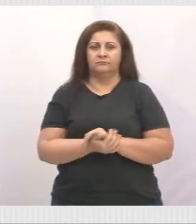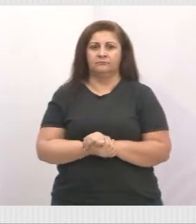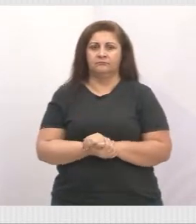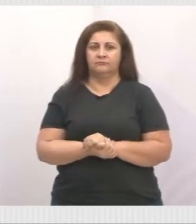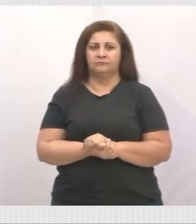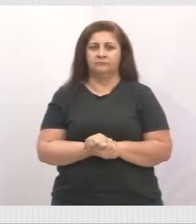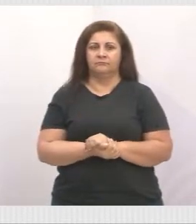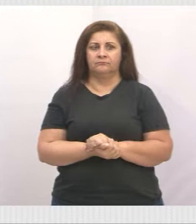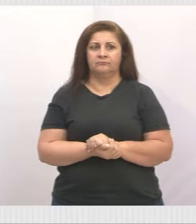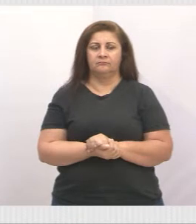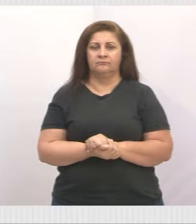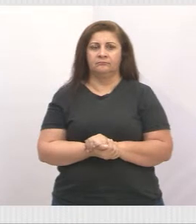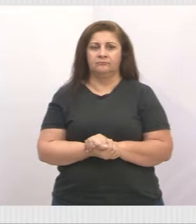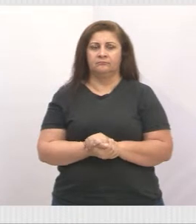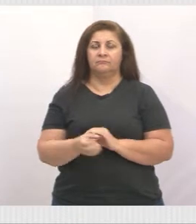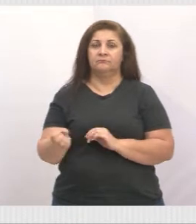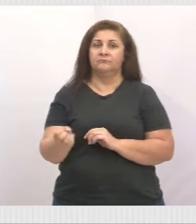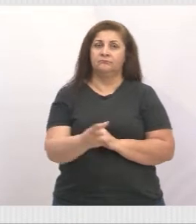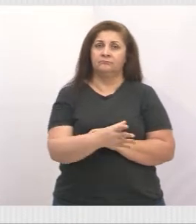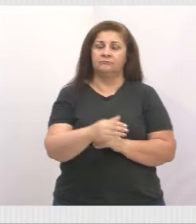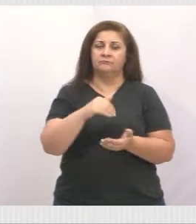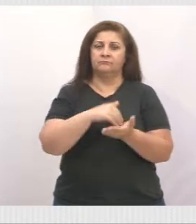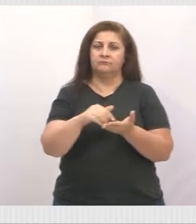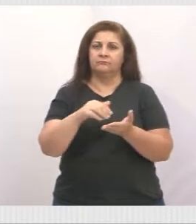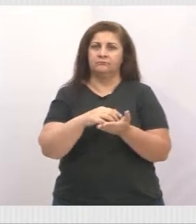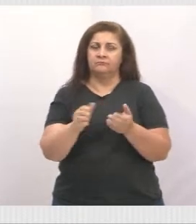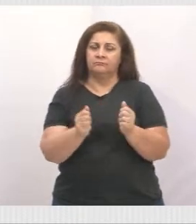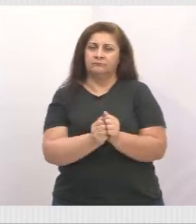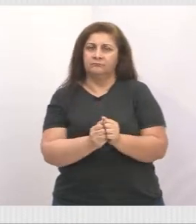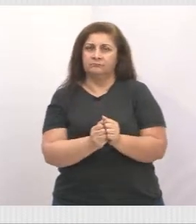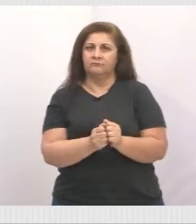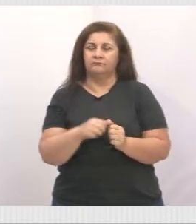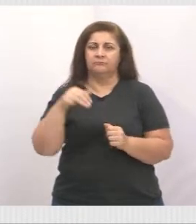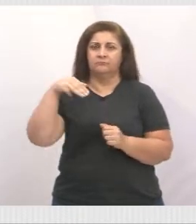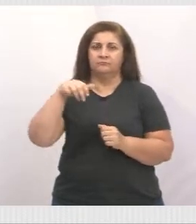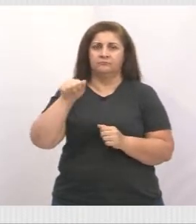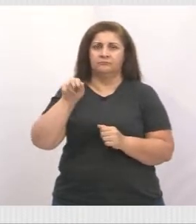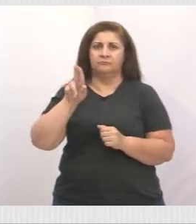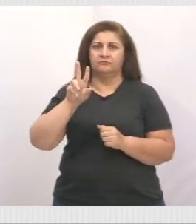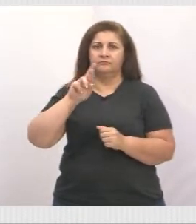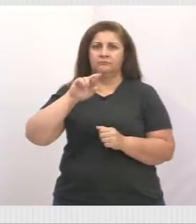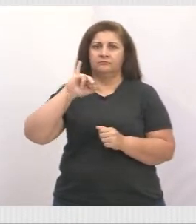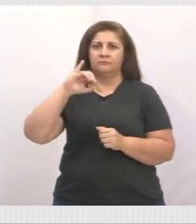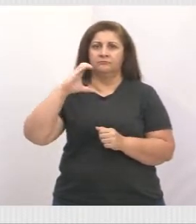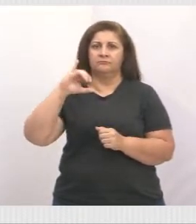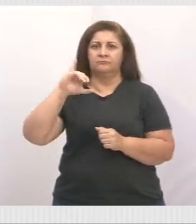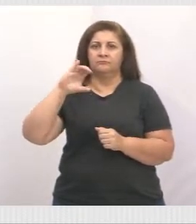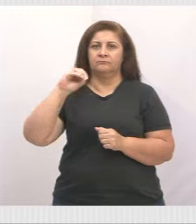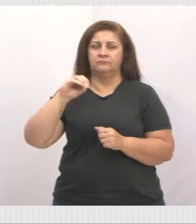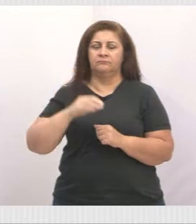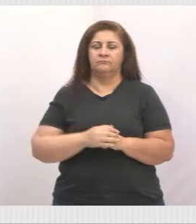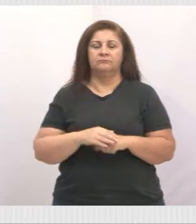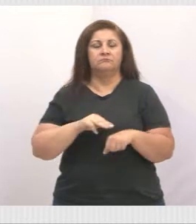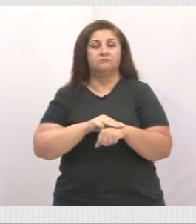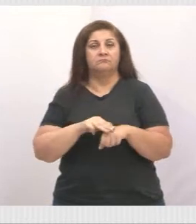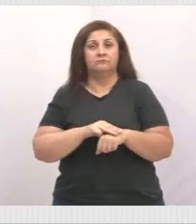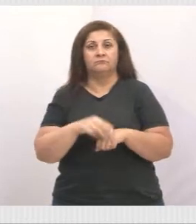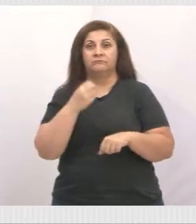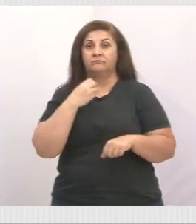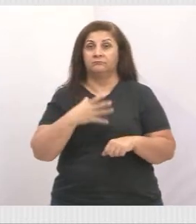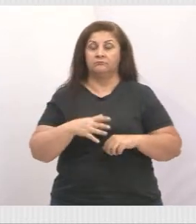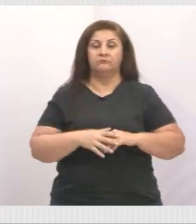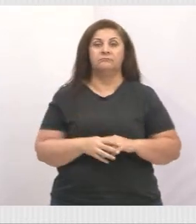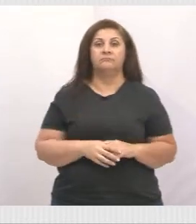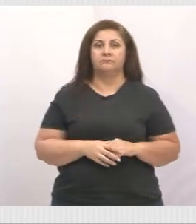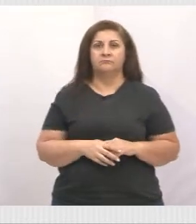o nosso novo secretário adjunto, Maurício. Tivemos uma conversa bacana, uma conversa, falamos